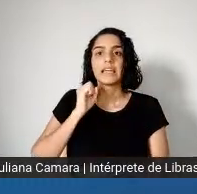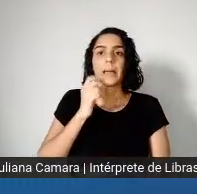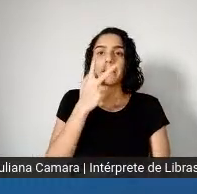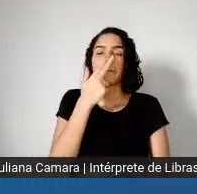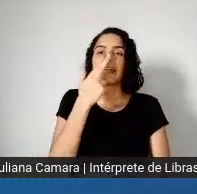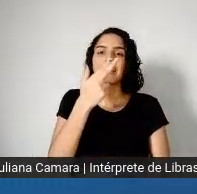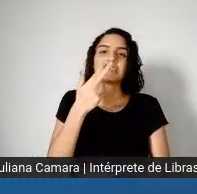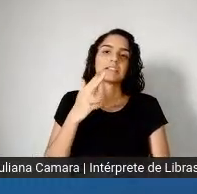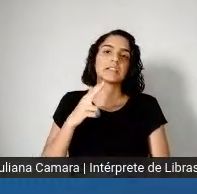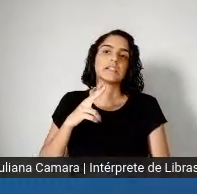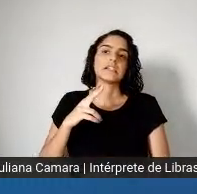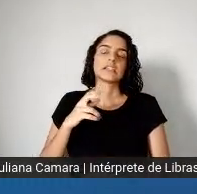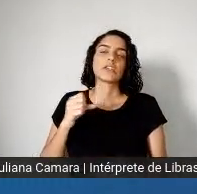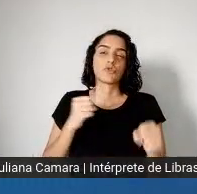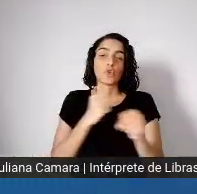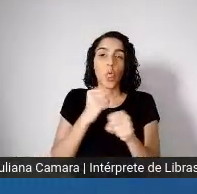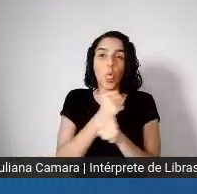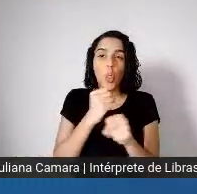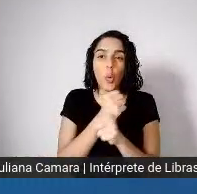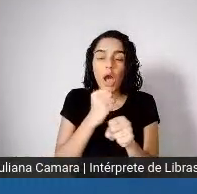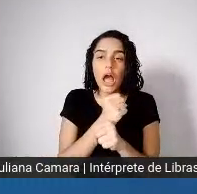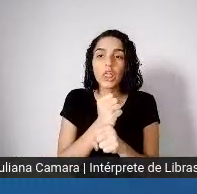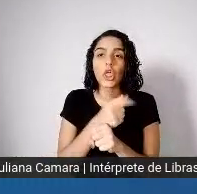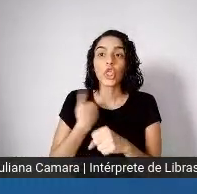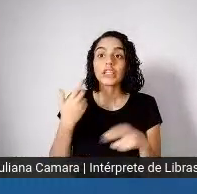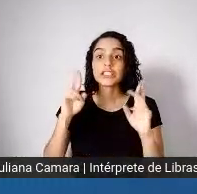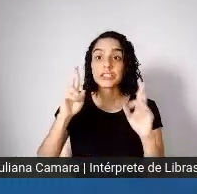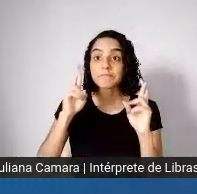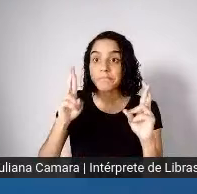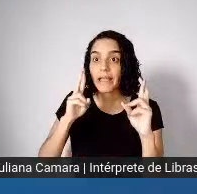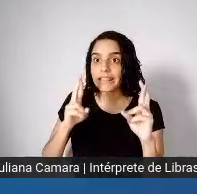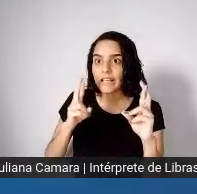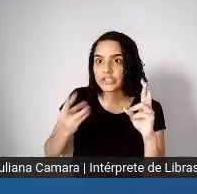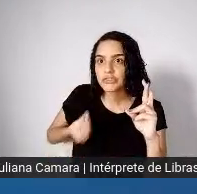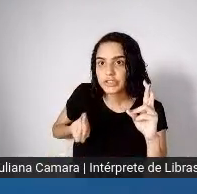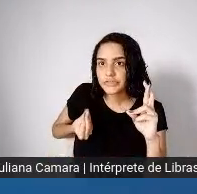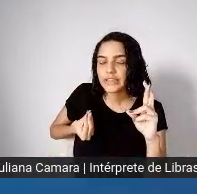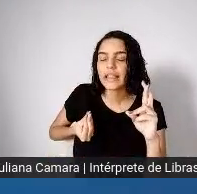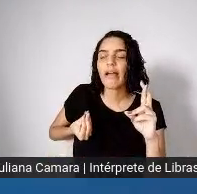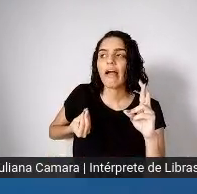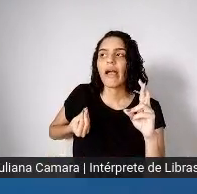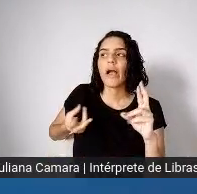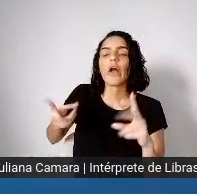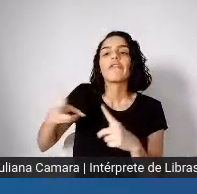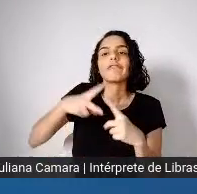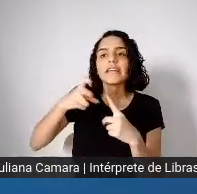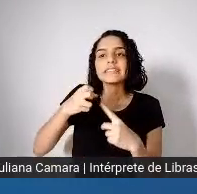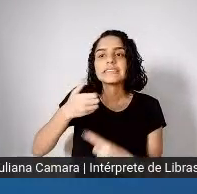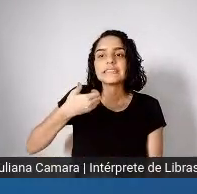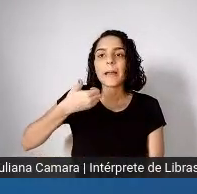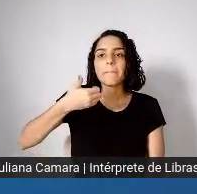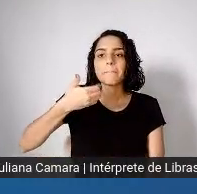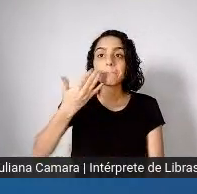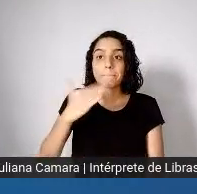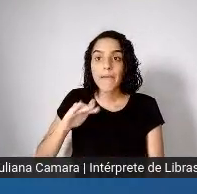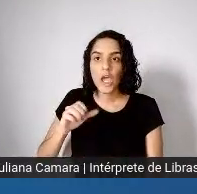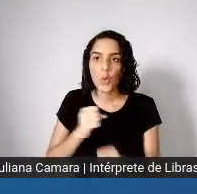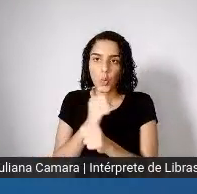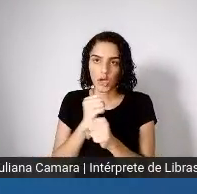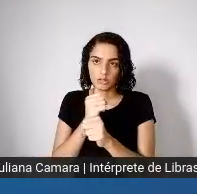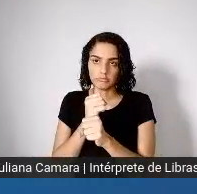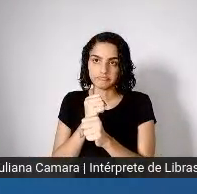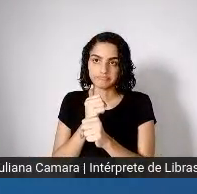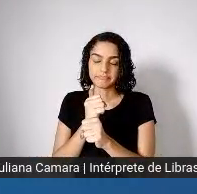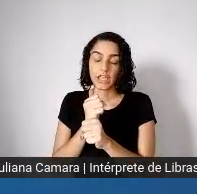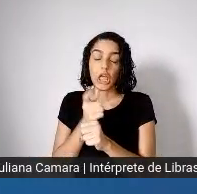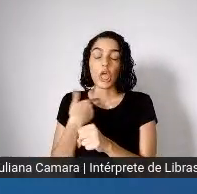por ano de expectativa de vida ao nascer. Houve uma perda em relação a isso. E a pandemia revelou